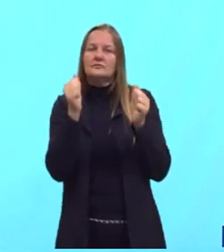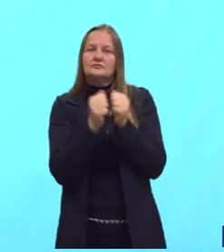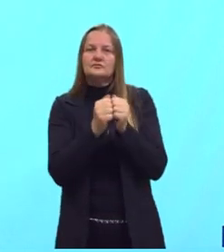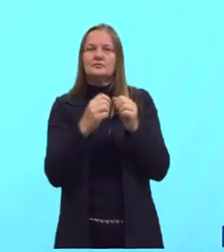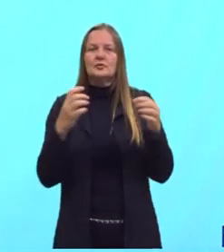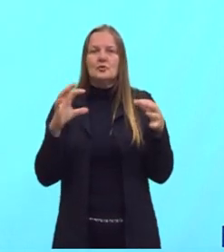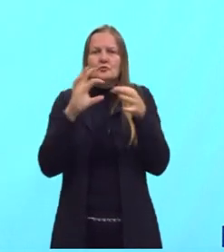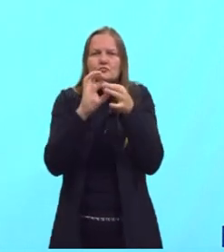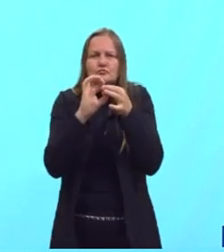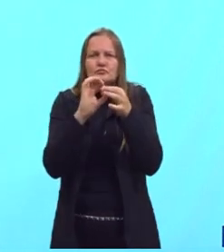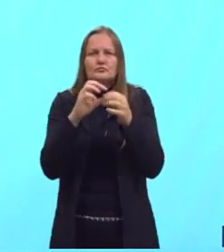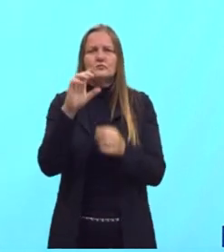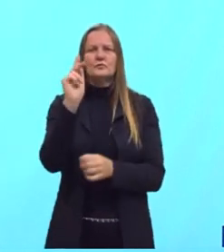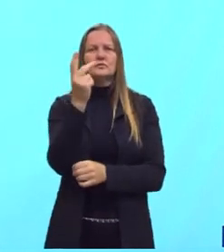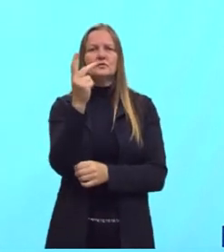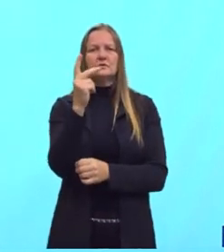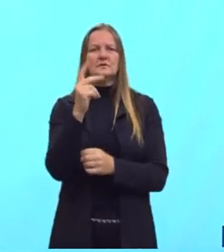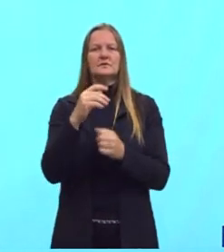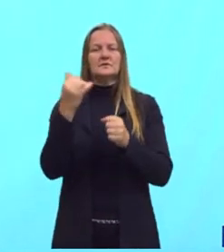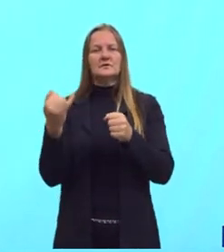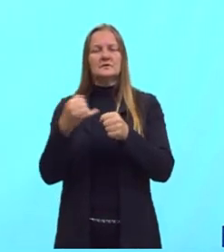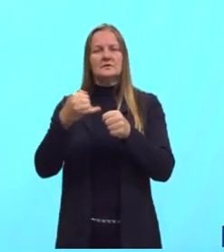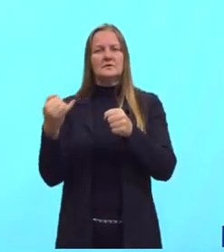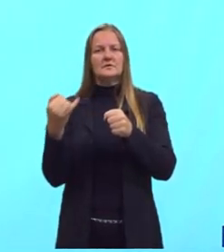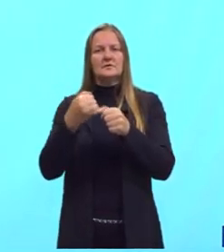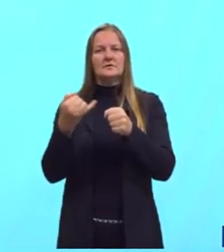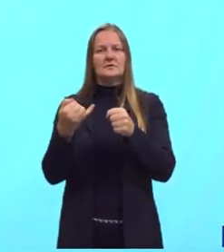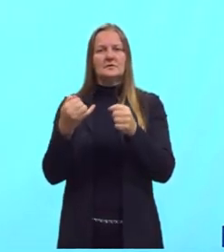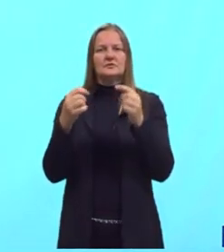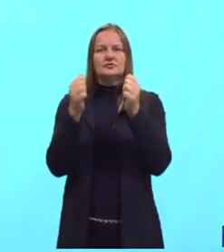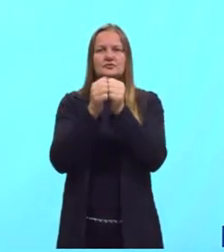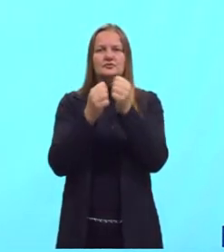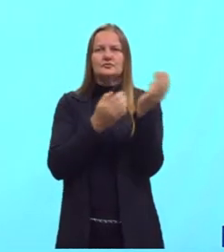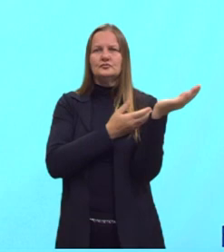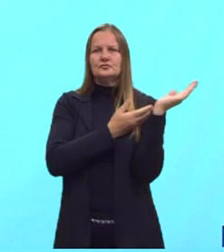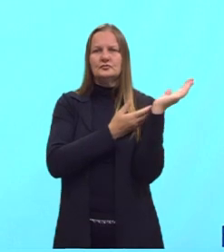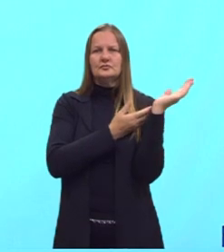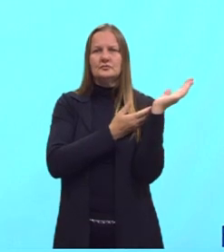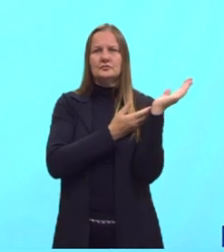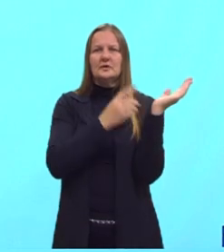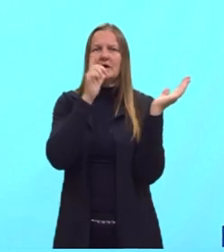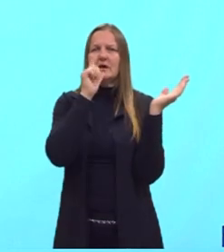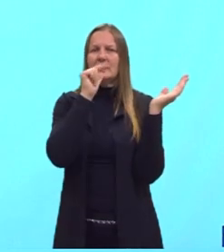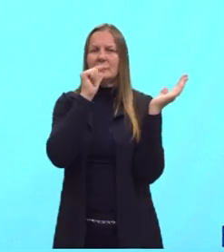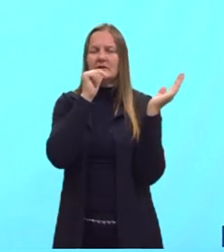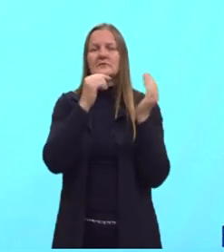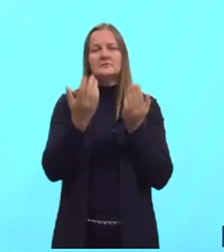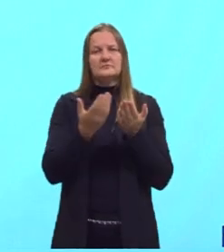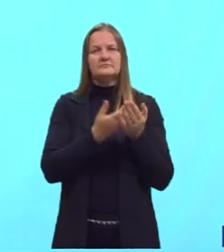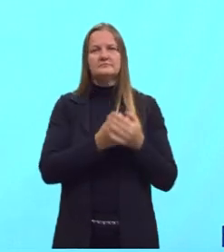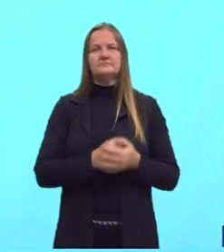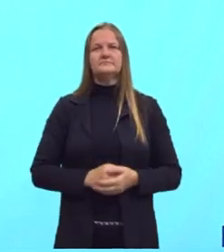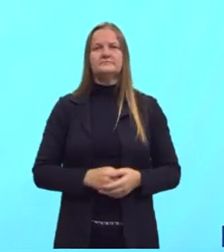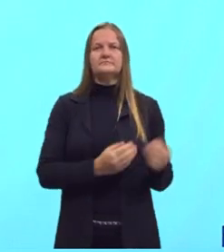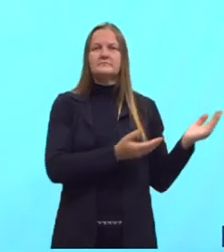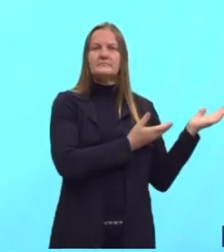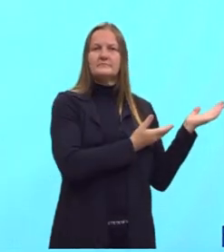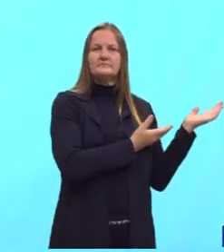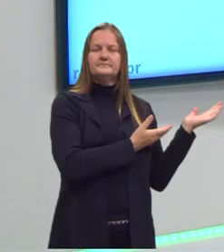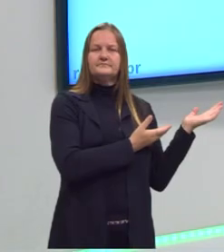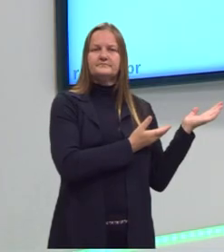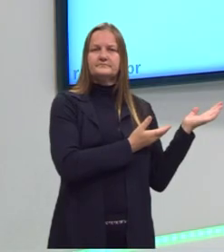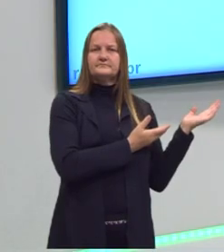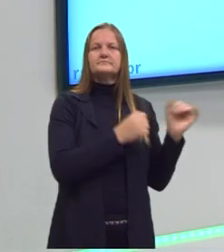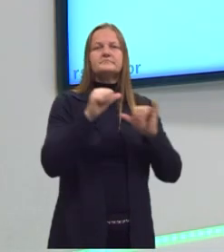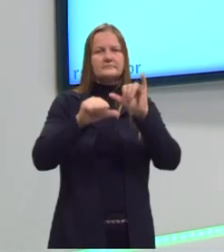hidrogênio, que é o cátion da segunda substância, e formar a molécula da água. Então, essa reação,